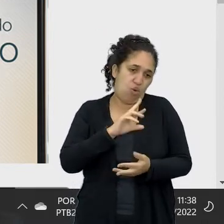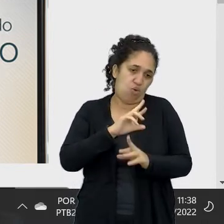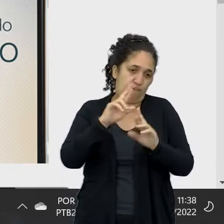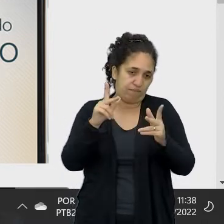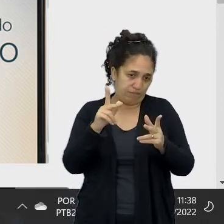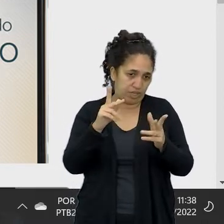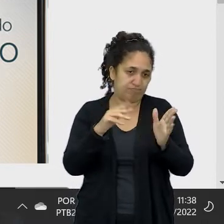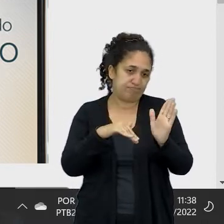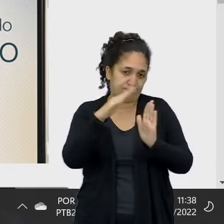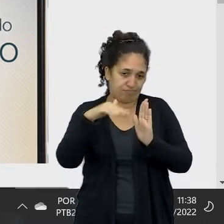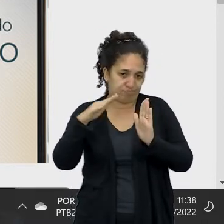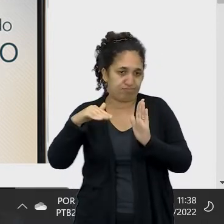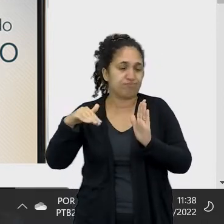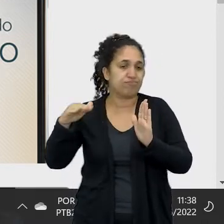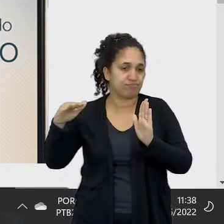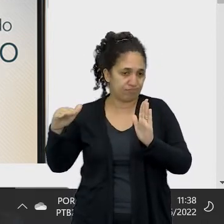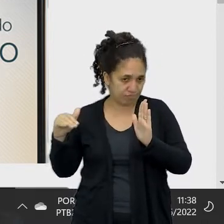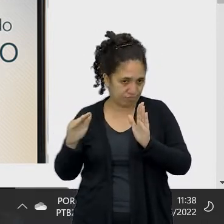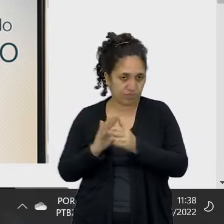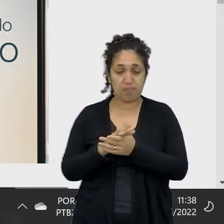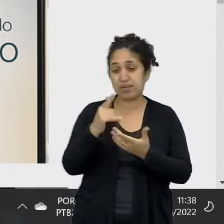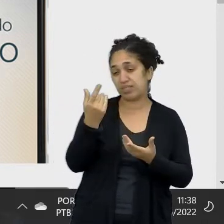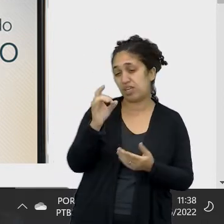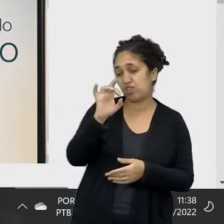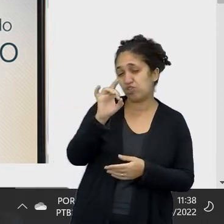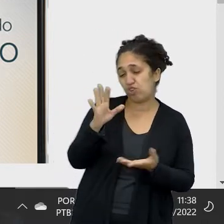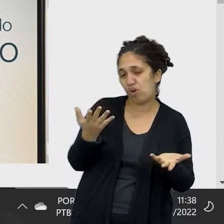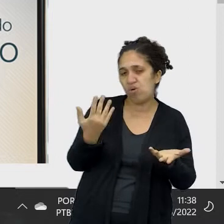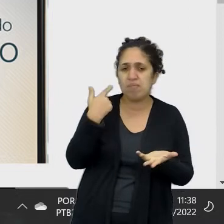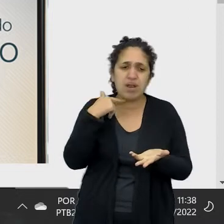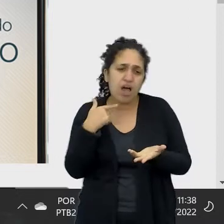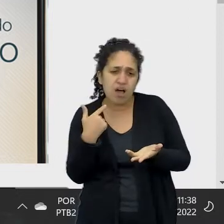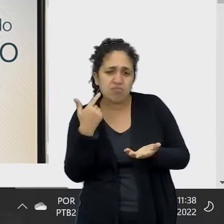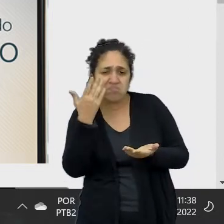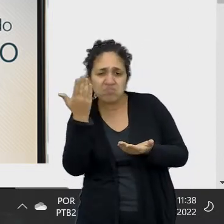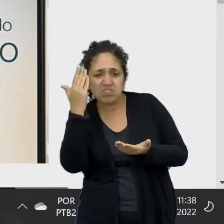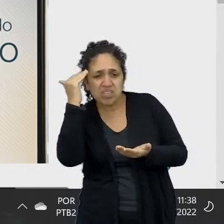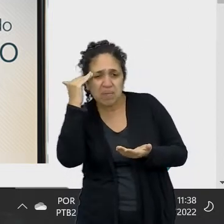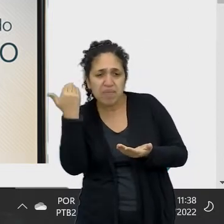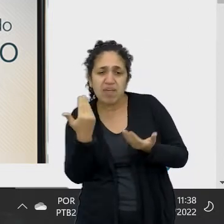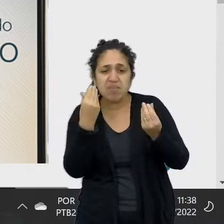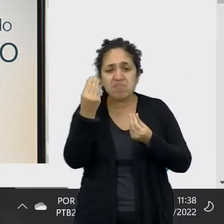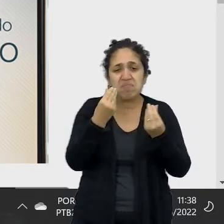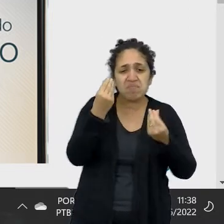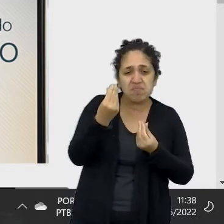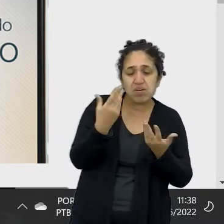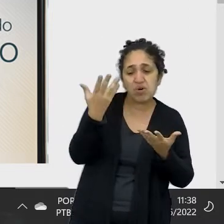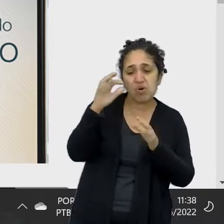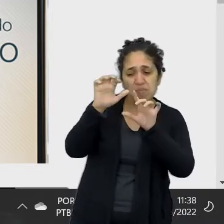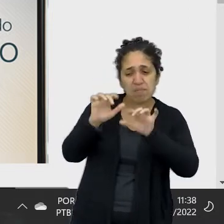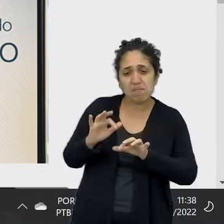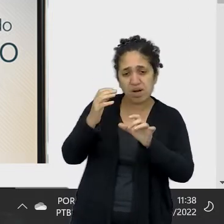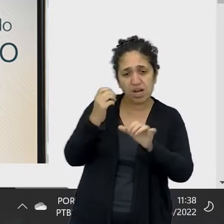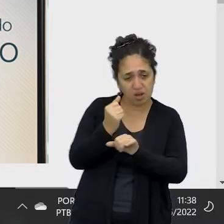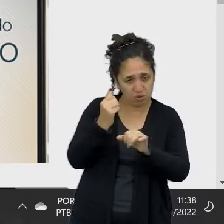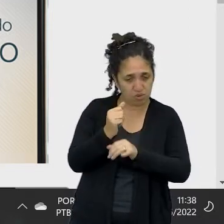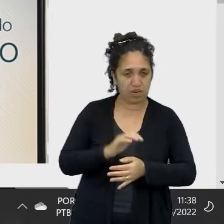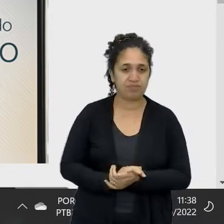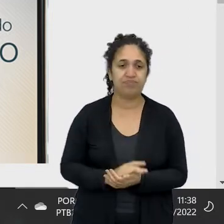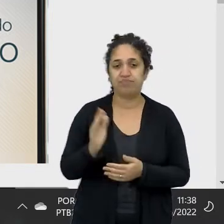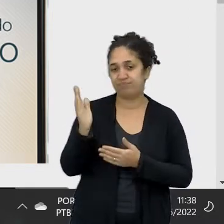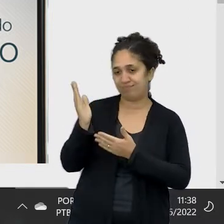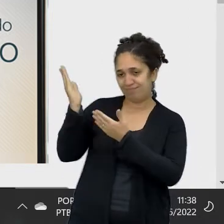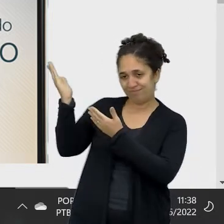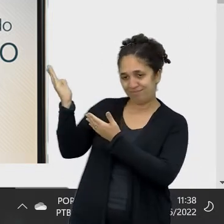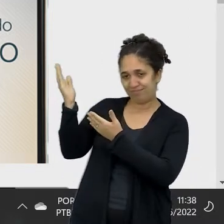que esses valores alteram. Mas aí a gente tem uma previsão, uma simulação nessa calculadora. Então, gente tem aqui,